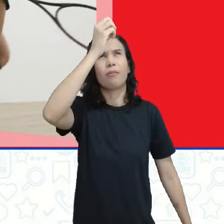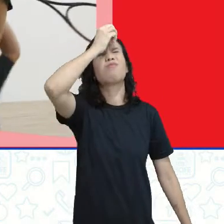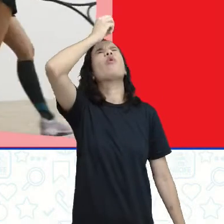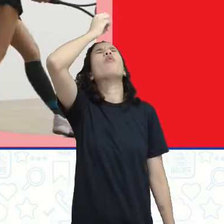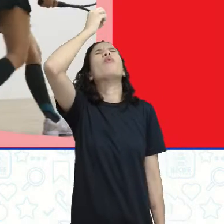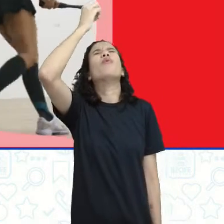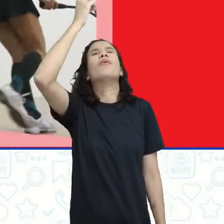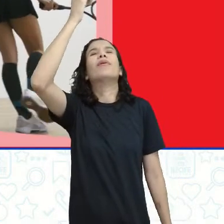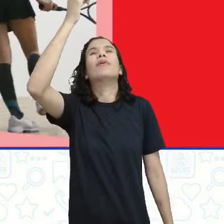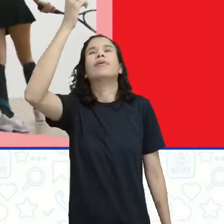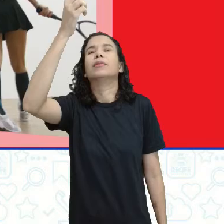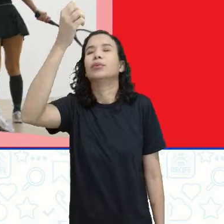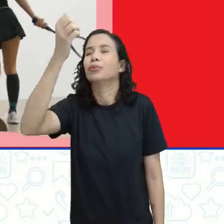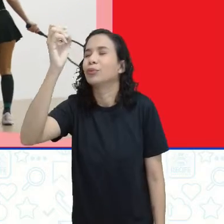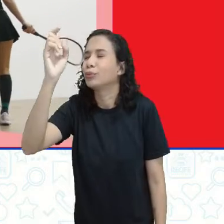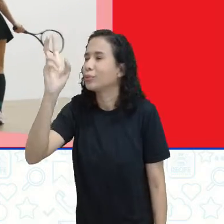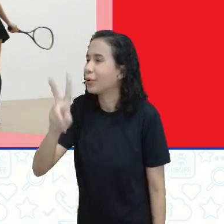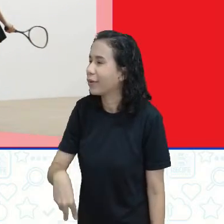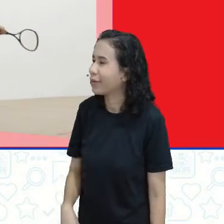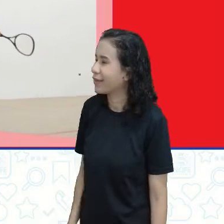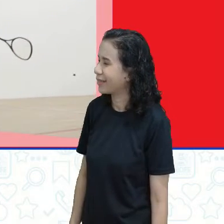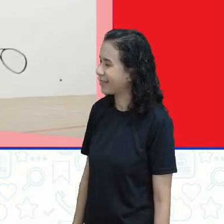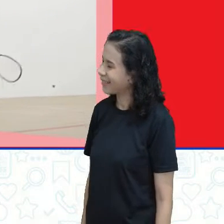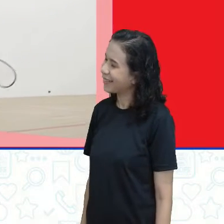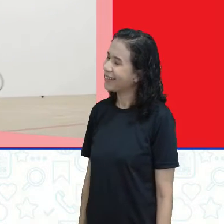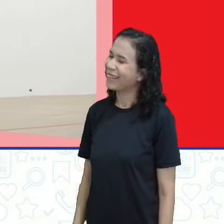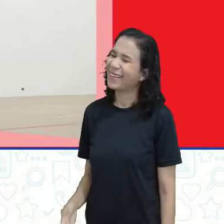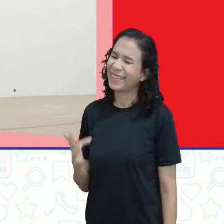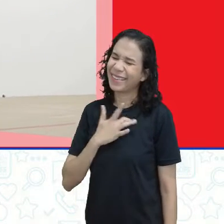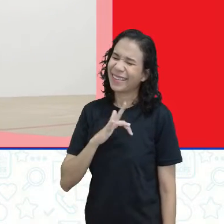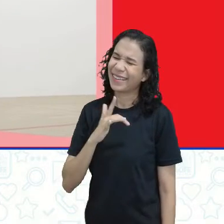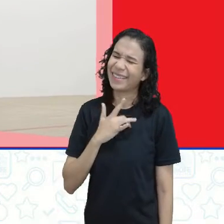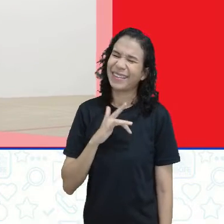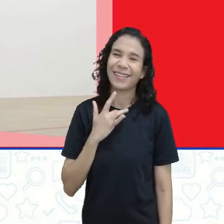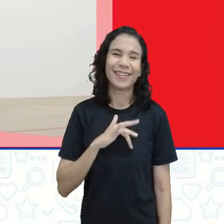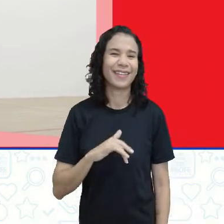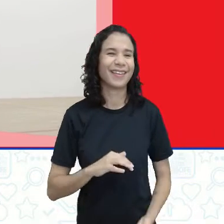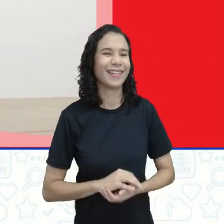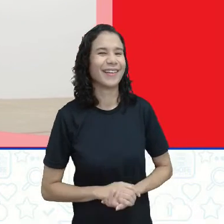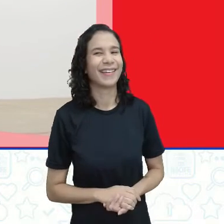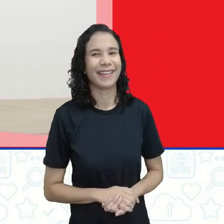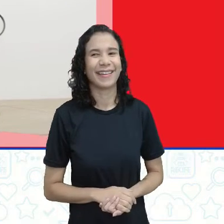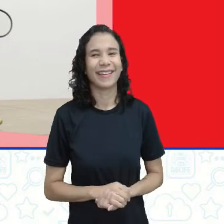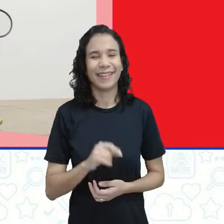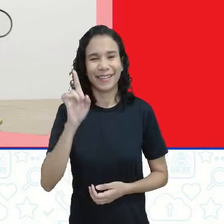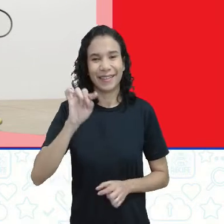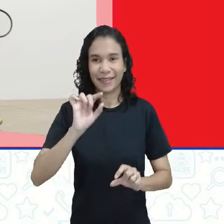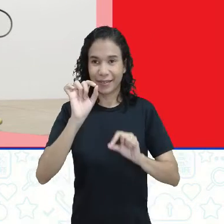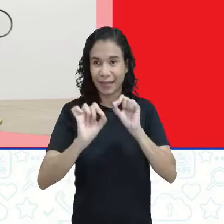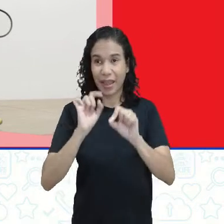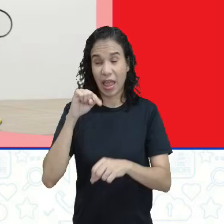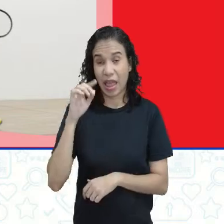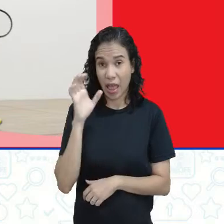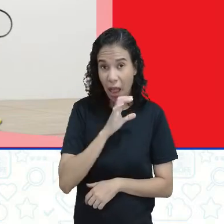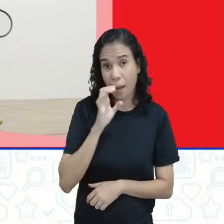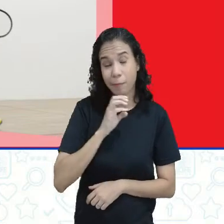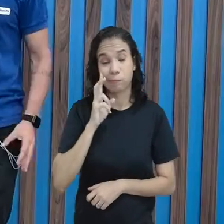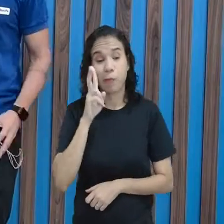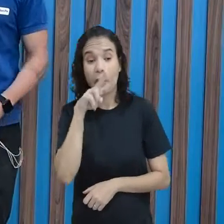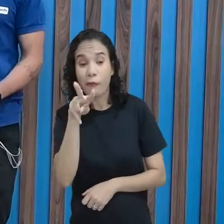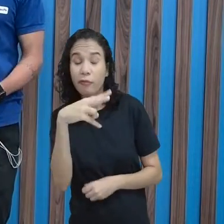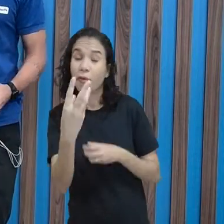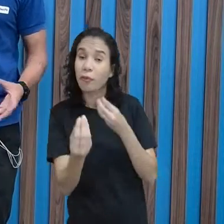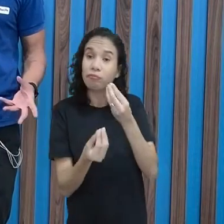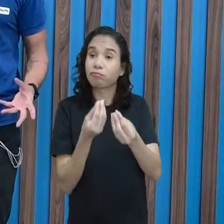professora. Acontece, acontece. Oh, meu Deus. Acontece. Mas aí, squash é rapidinho, só para vocês verem, né?